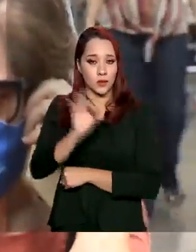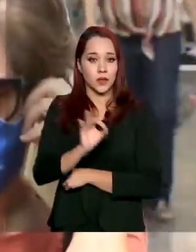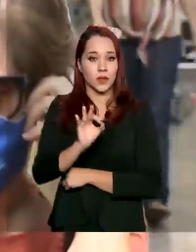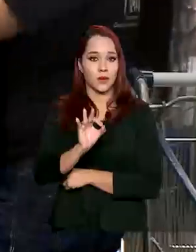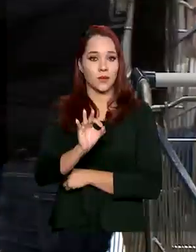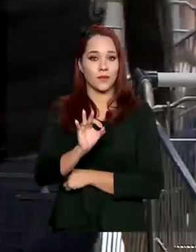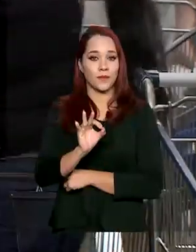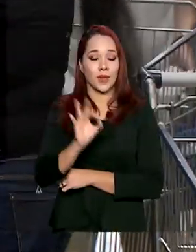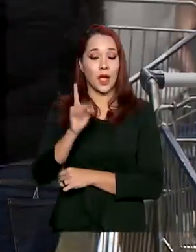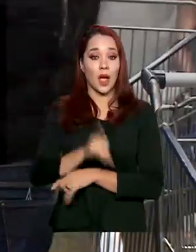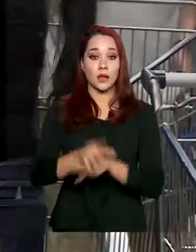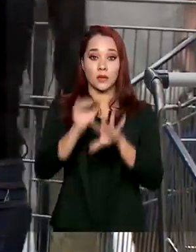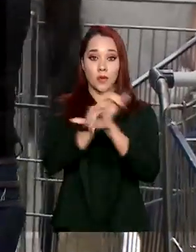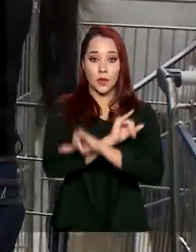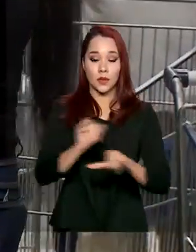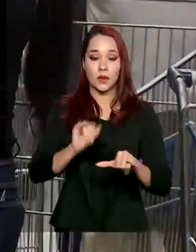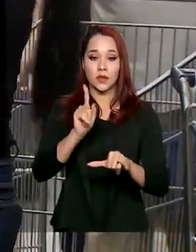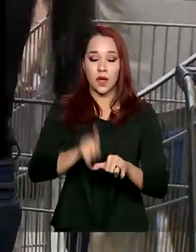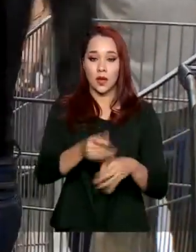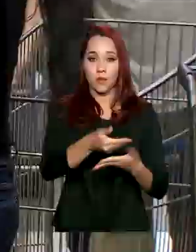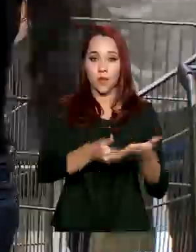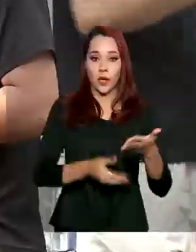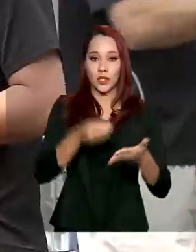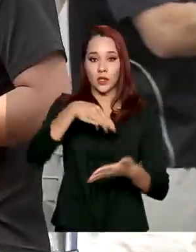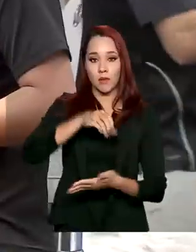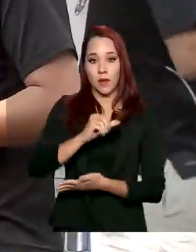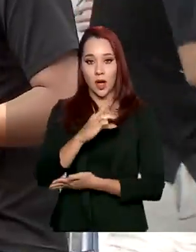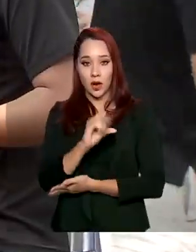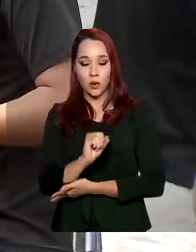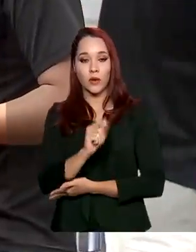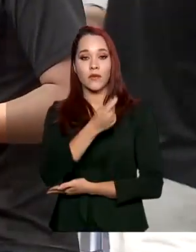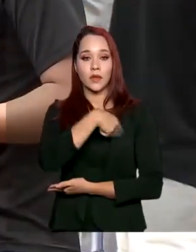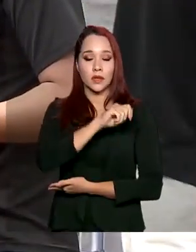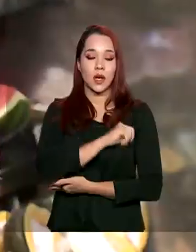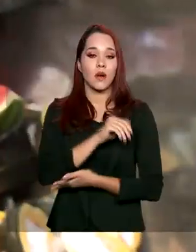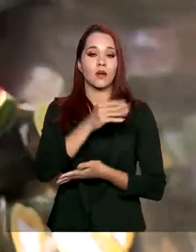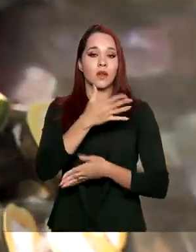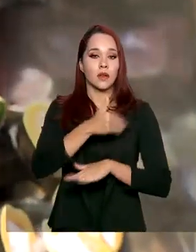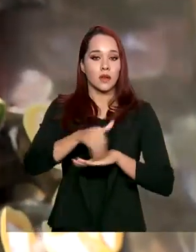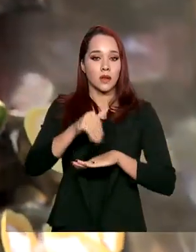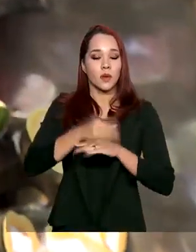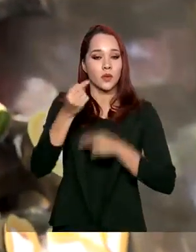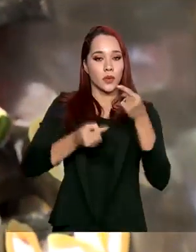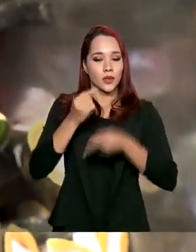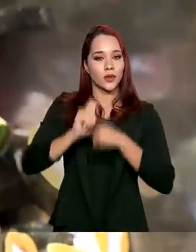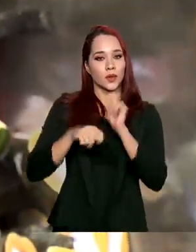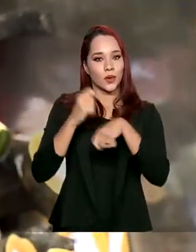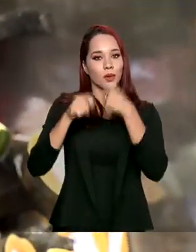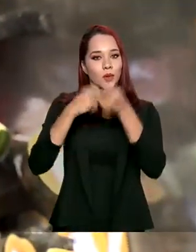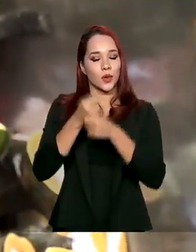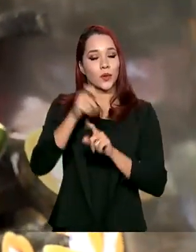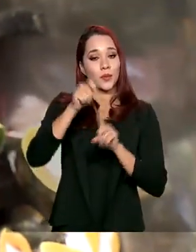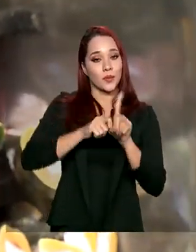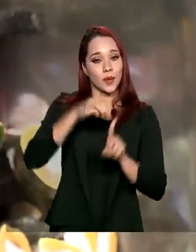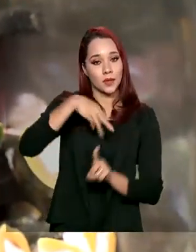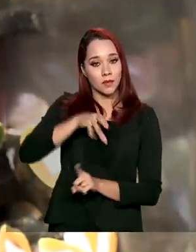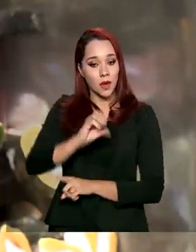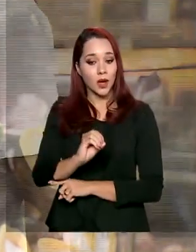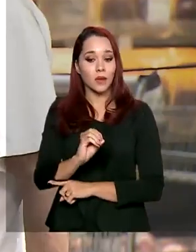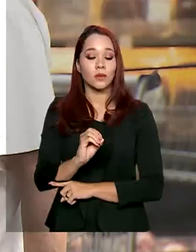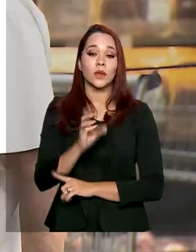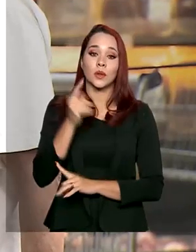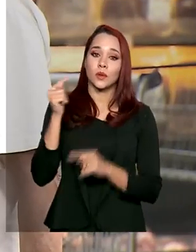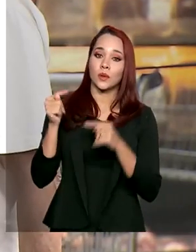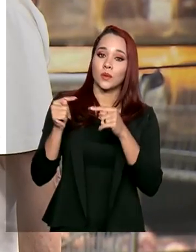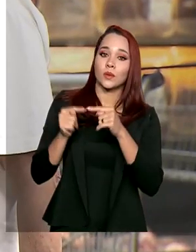Os dados são do boletim macrofiscal da Secretaria de Política Econômica de maio. Ainda de